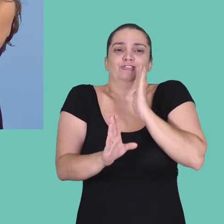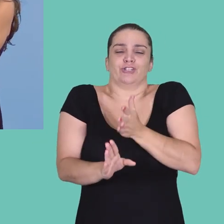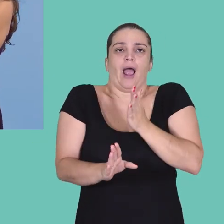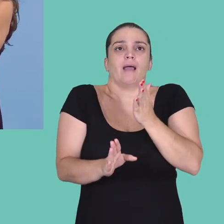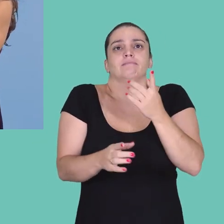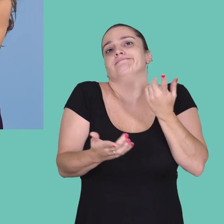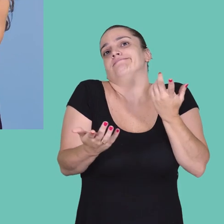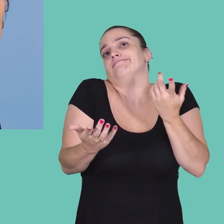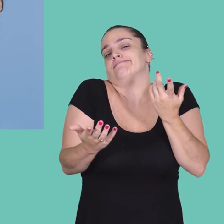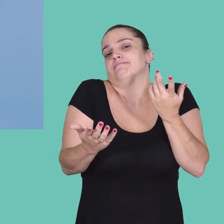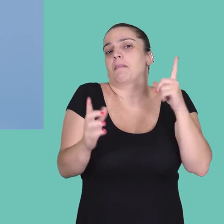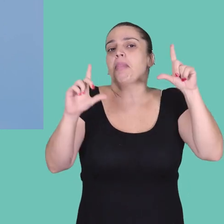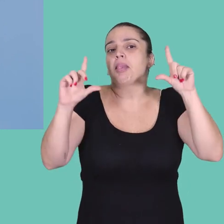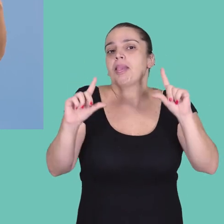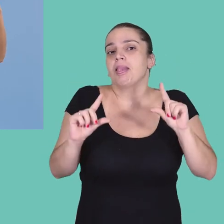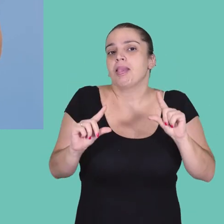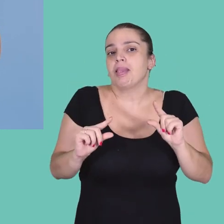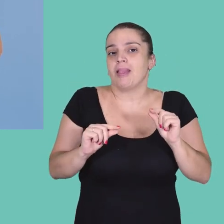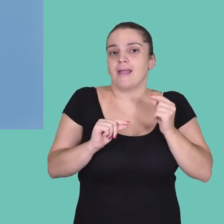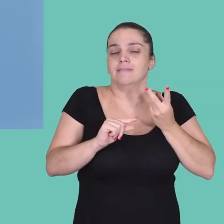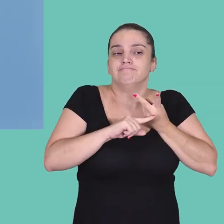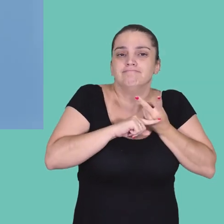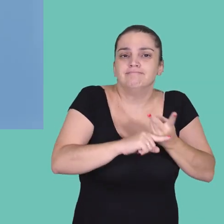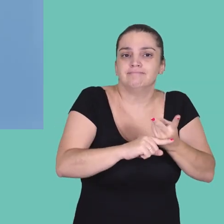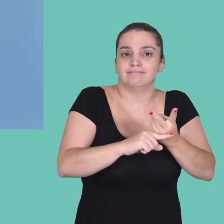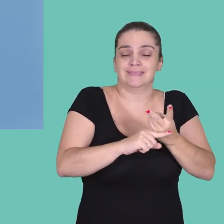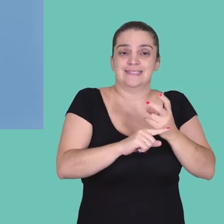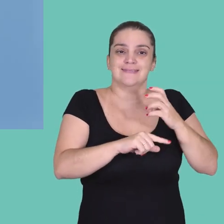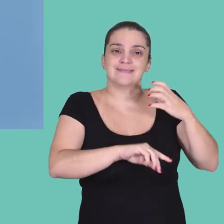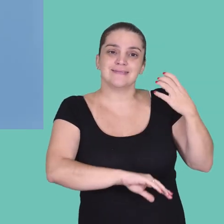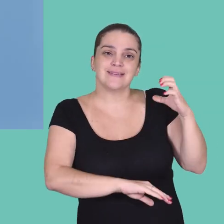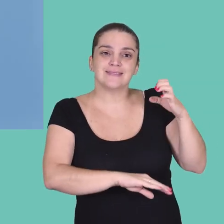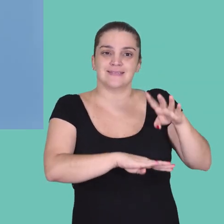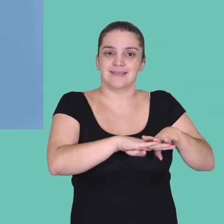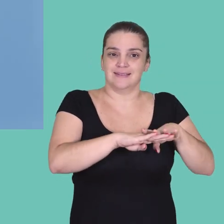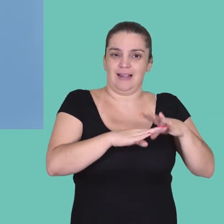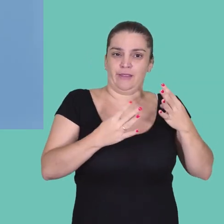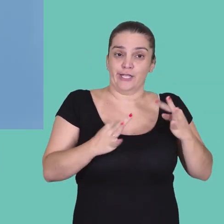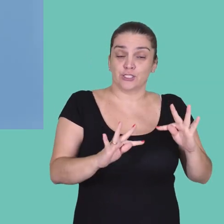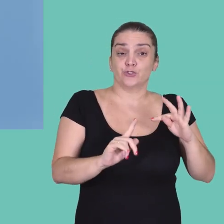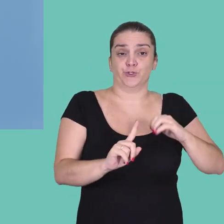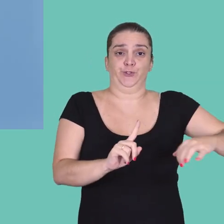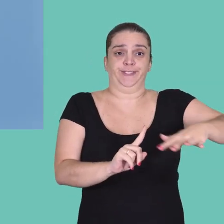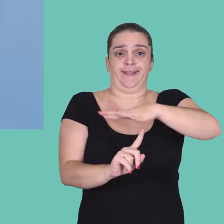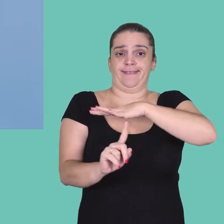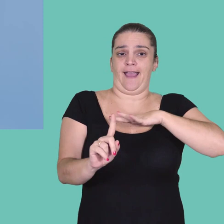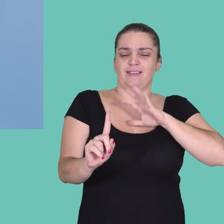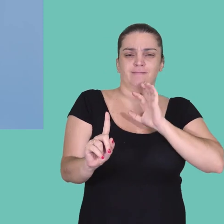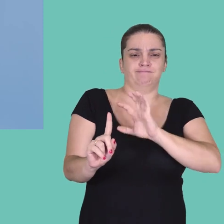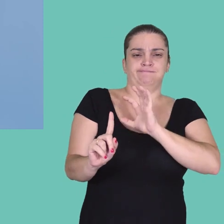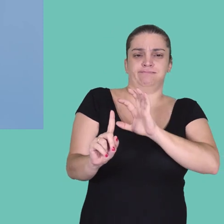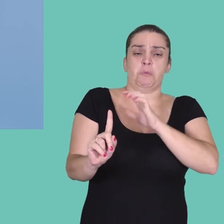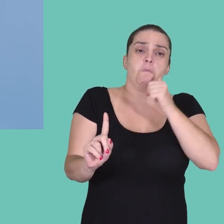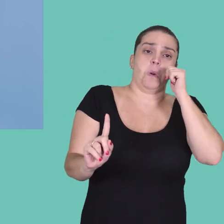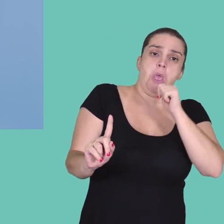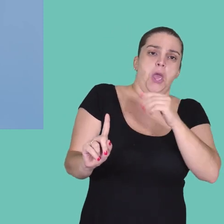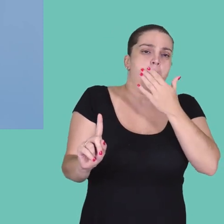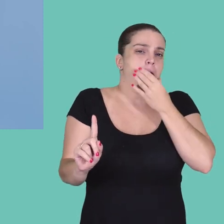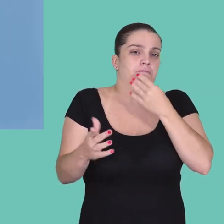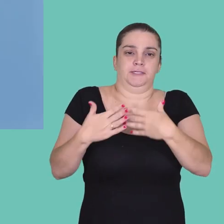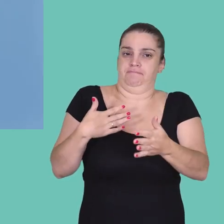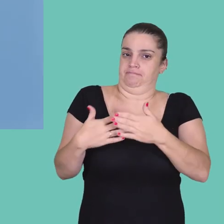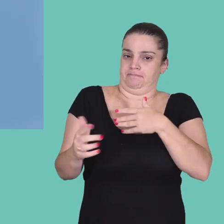identificou para essa baixa procura para as carreiras de ciências exatas e tecnologias é a sociedade.